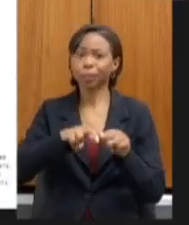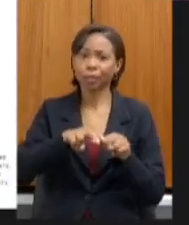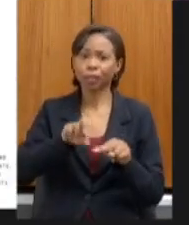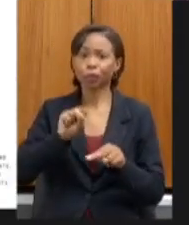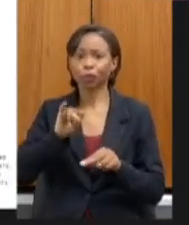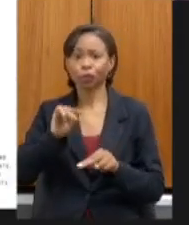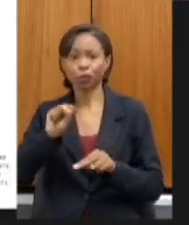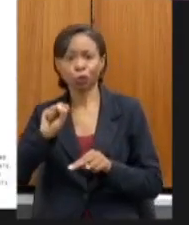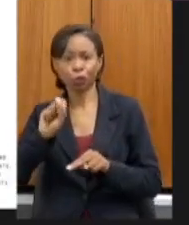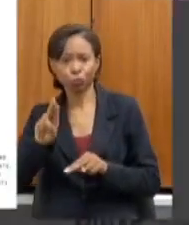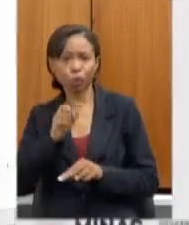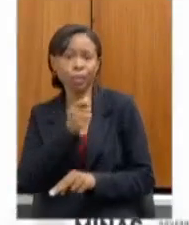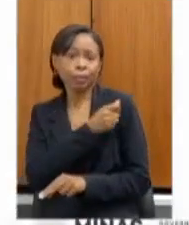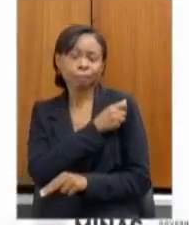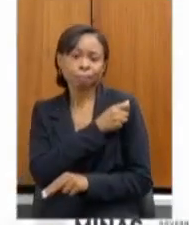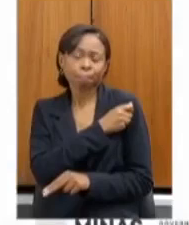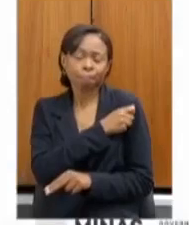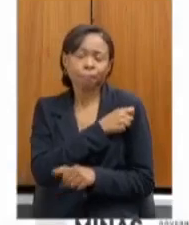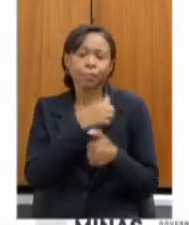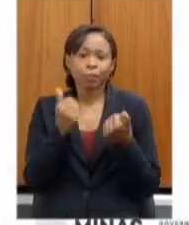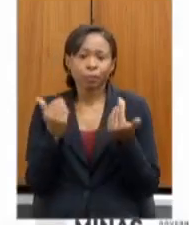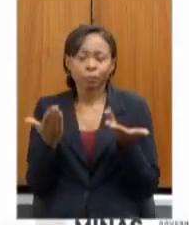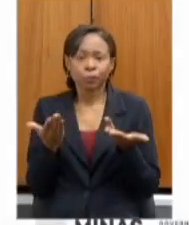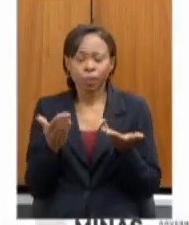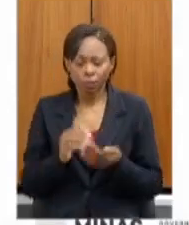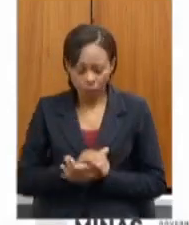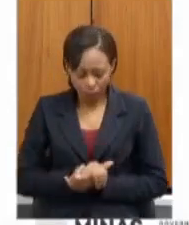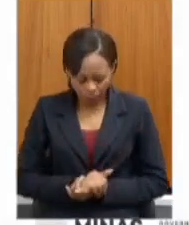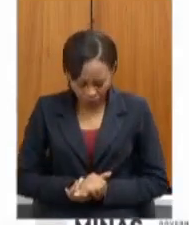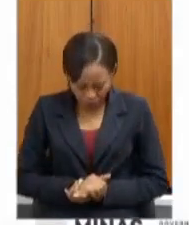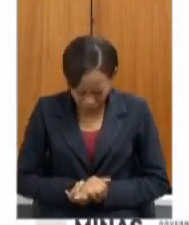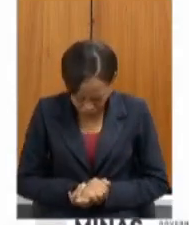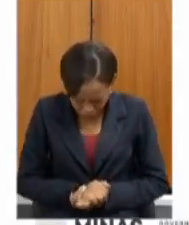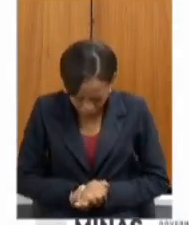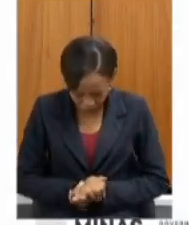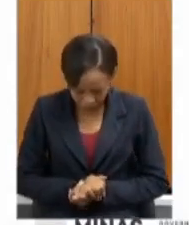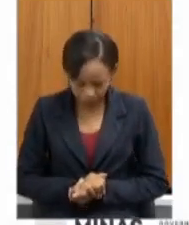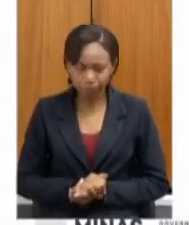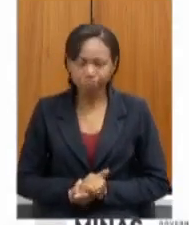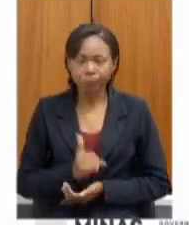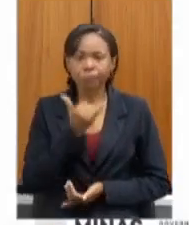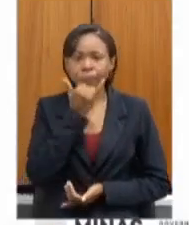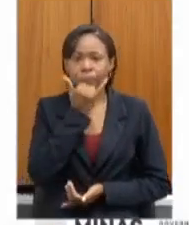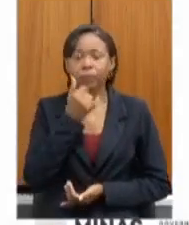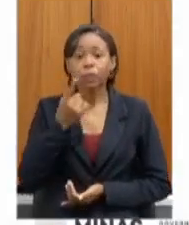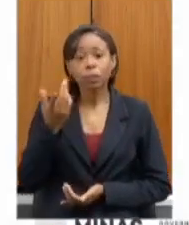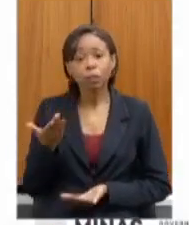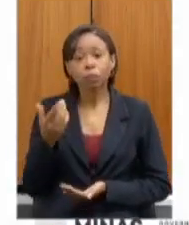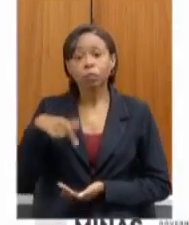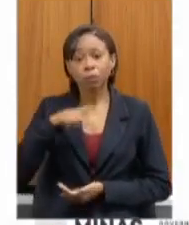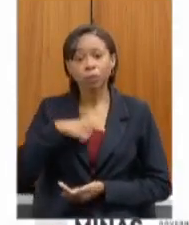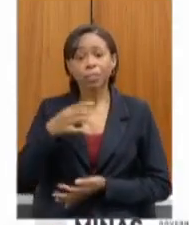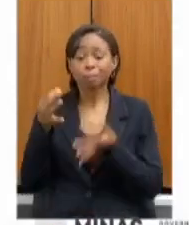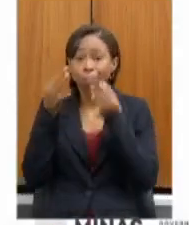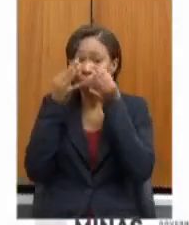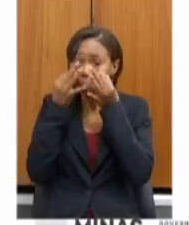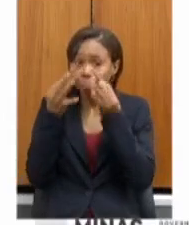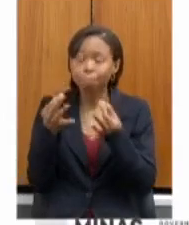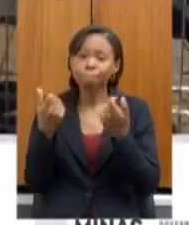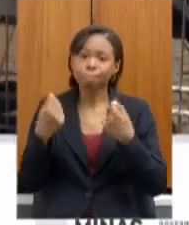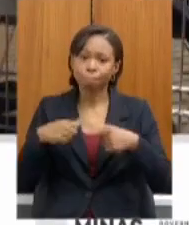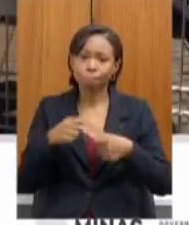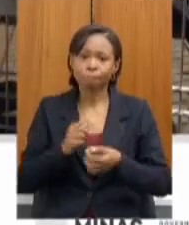alunos no SISU então é um ponto de atenção que a gente merece que merece muito a nossa reflexão por favor